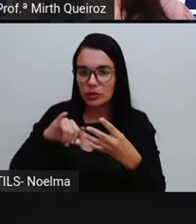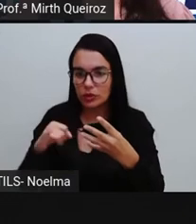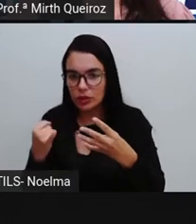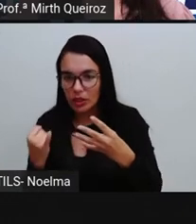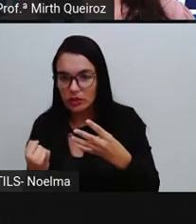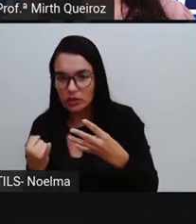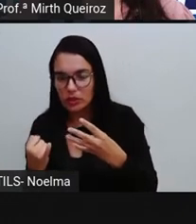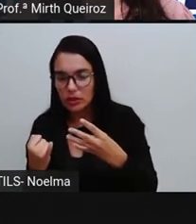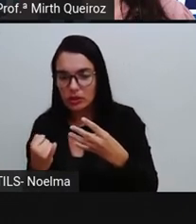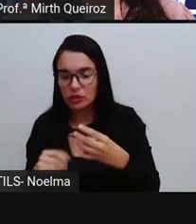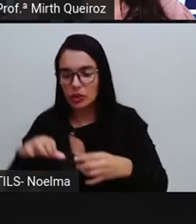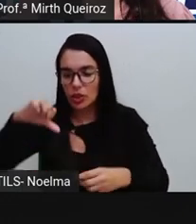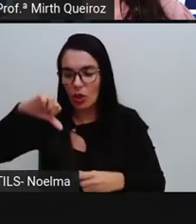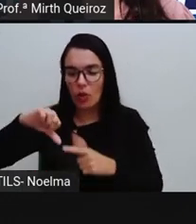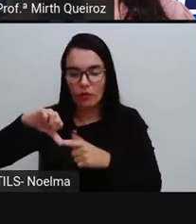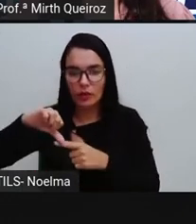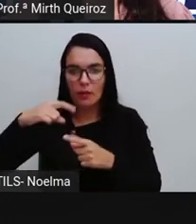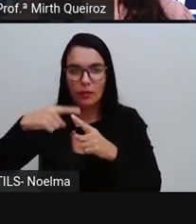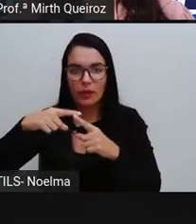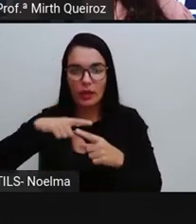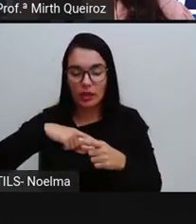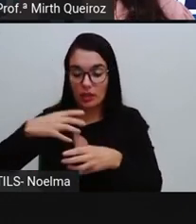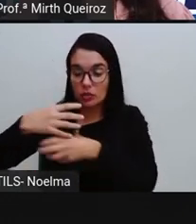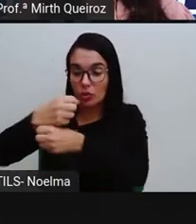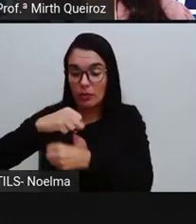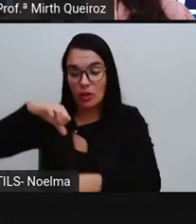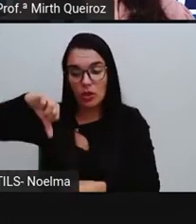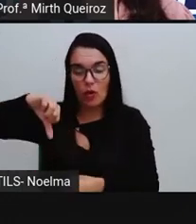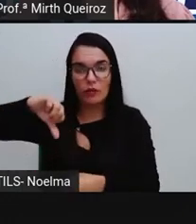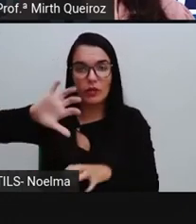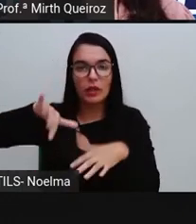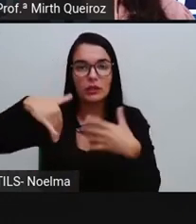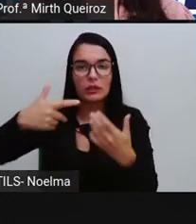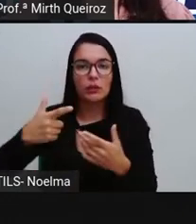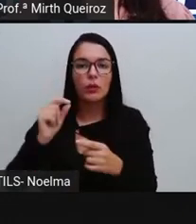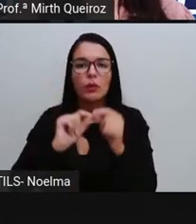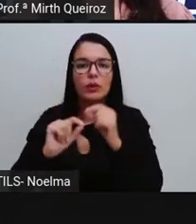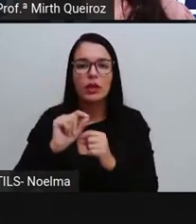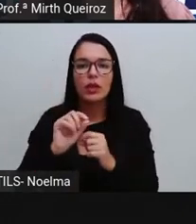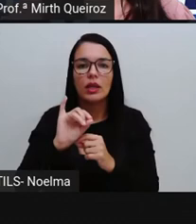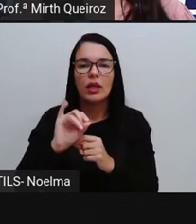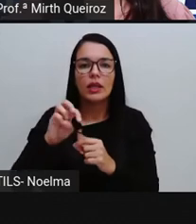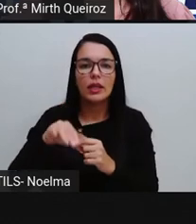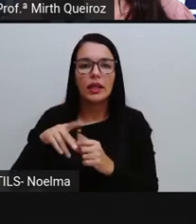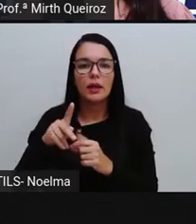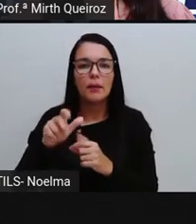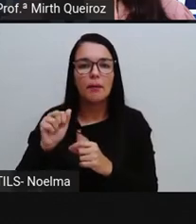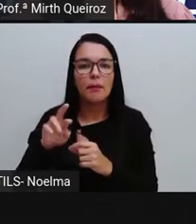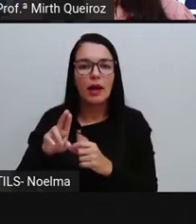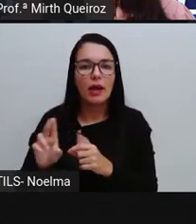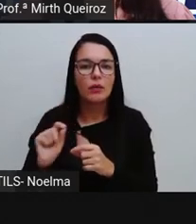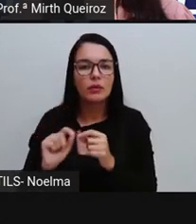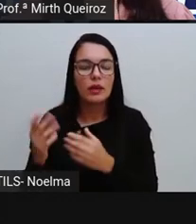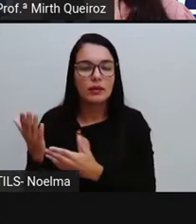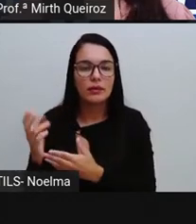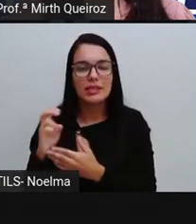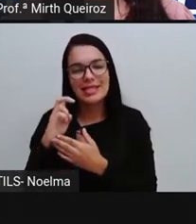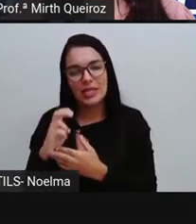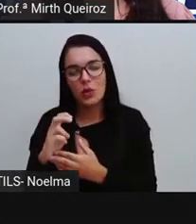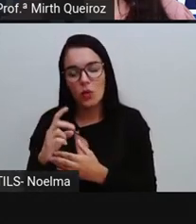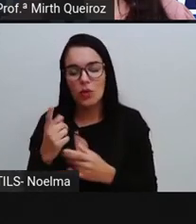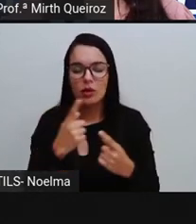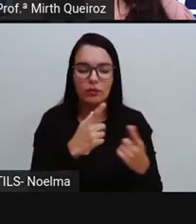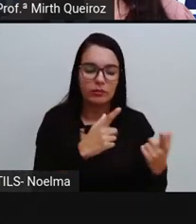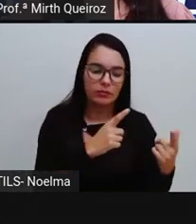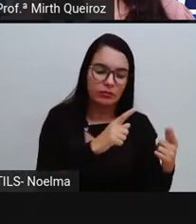bolinhas que tem dentro deste saco. Qual a chance de tirarmos um número ímpar? Cinco de quanto? De nove, que é o